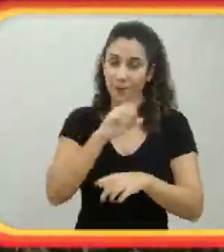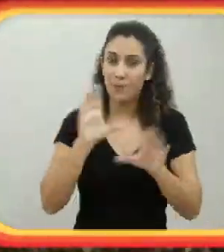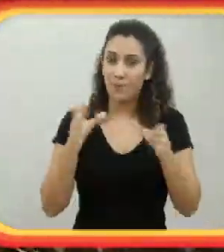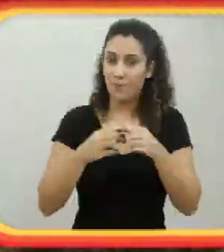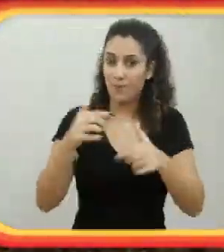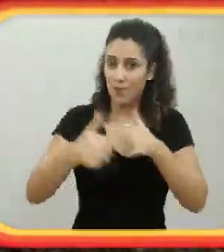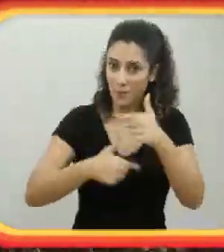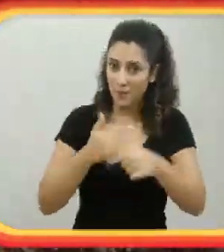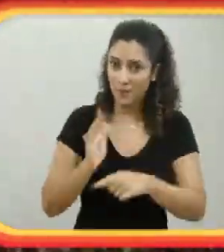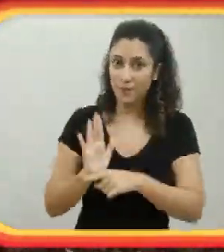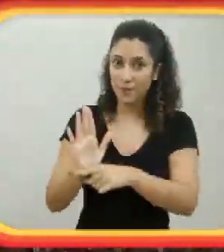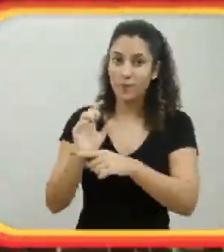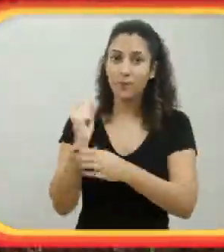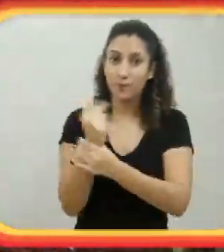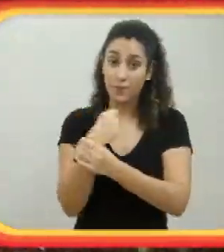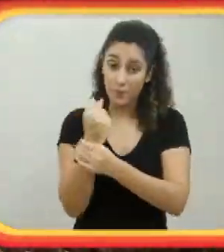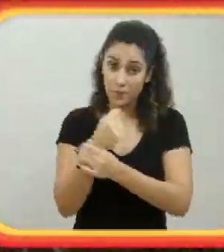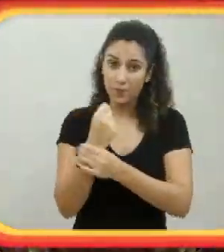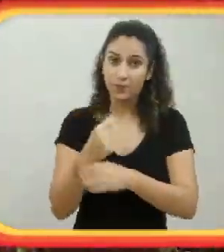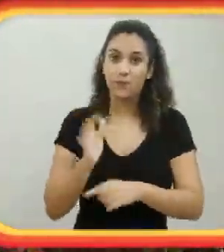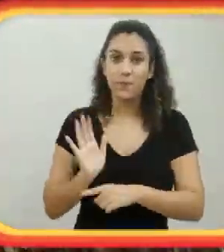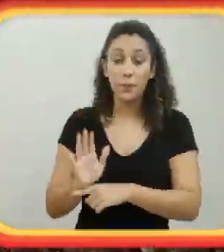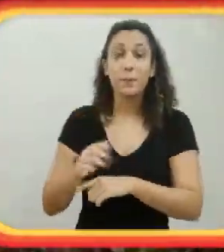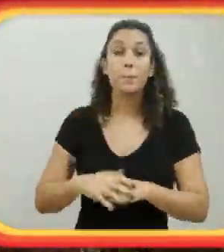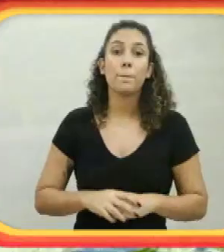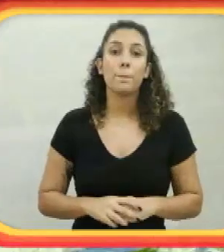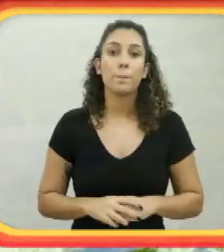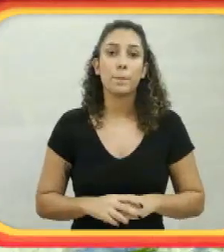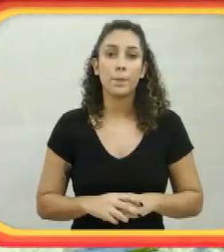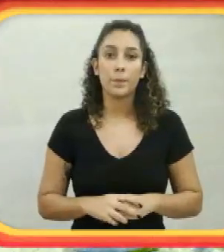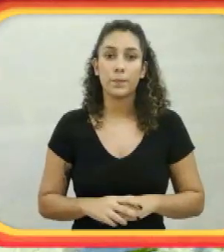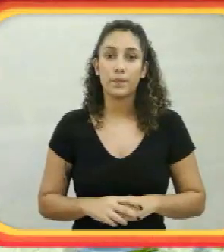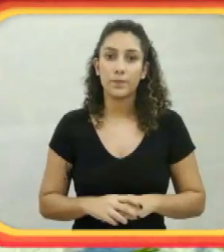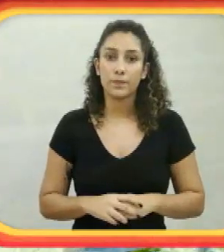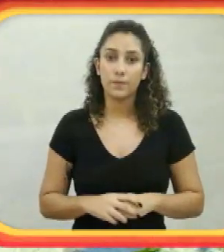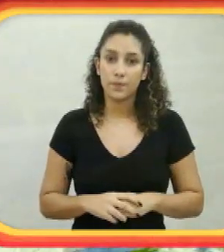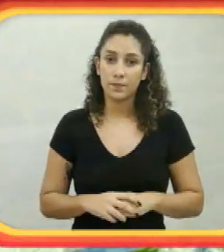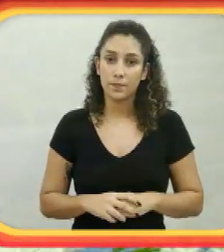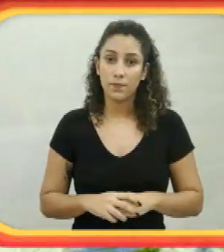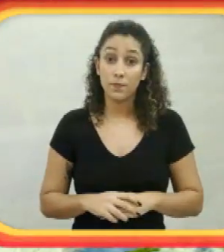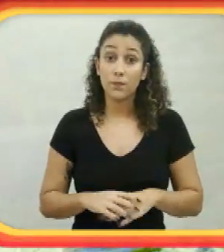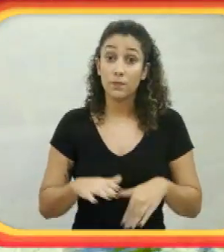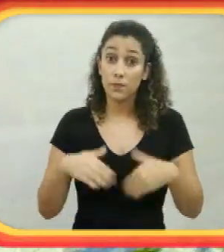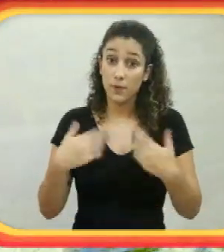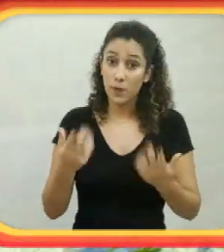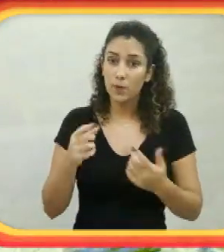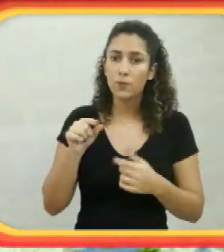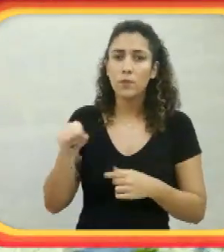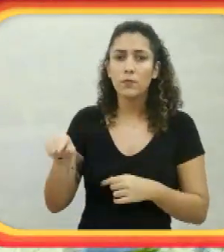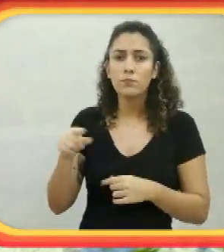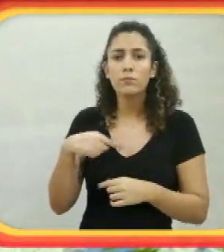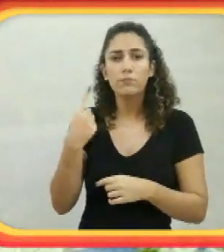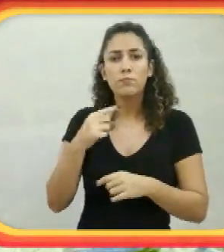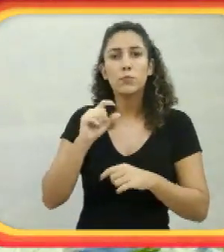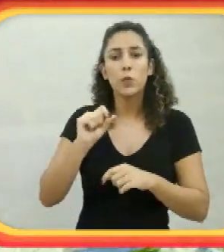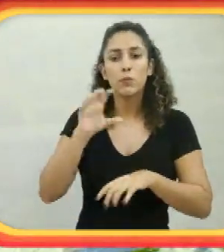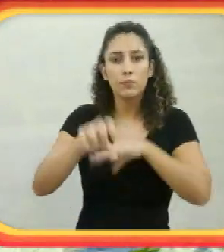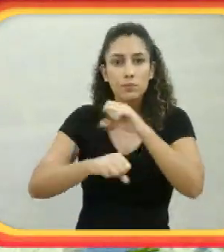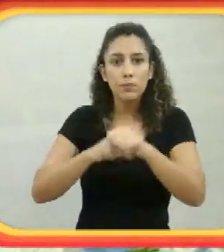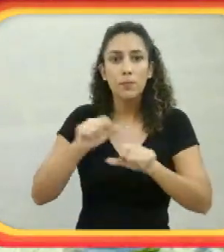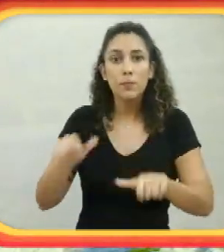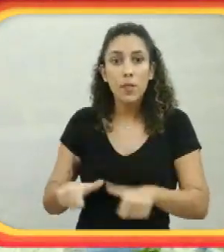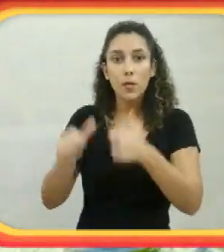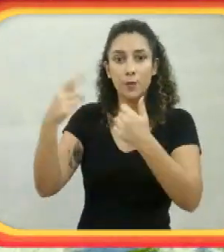mais tranquilo, mais relaxado. É lógico que tudo isso, juntamente com o